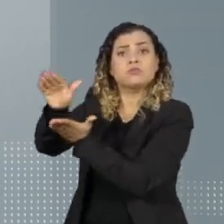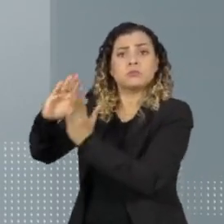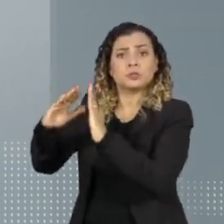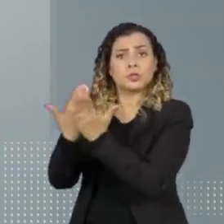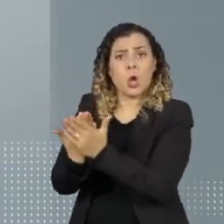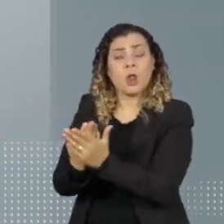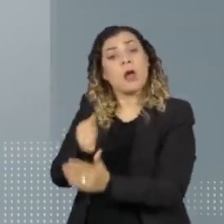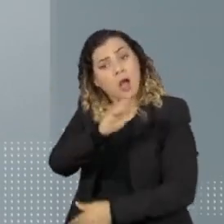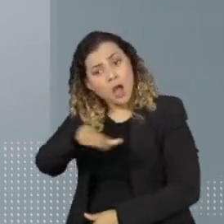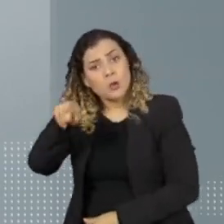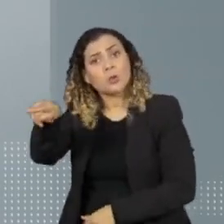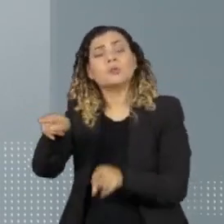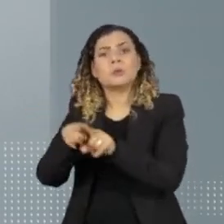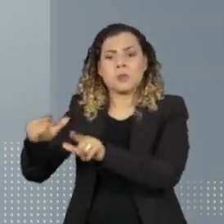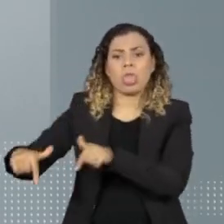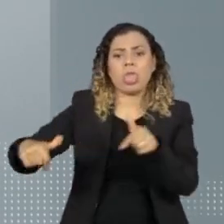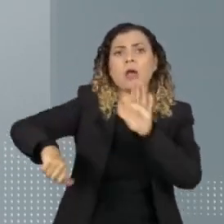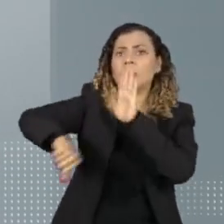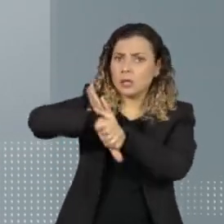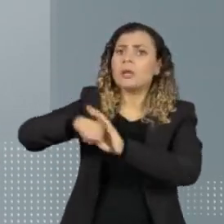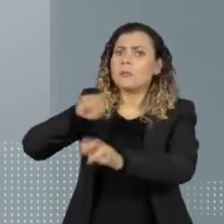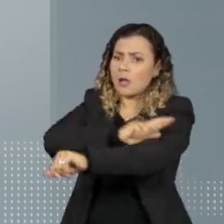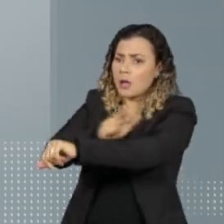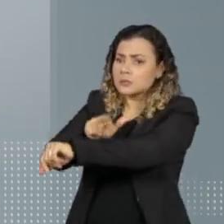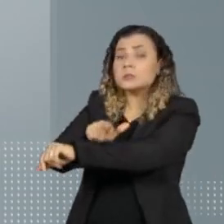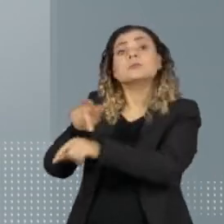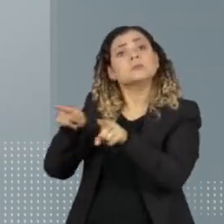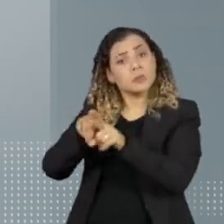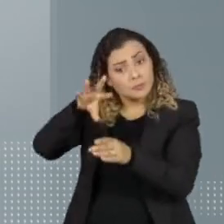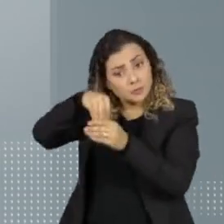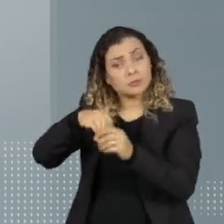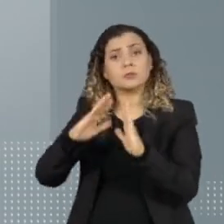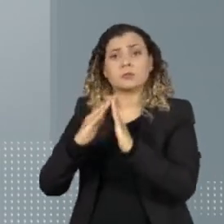como alunos que cometam o crime de racismo neste e em outros casos.